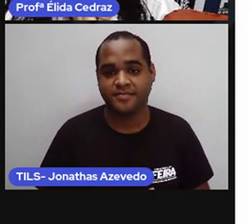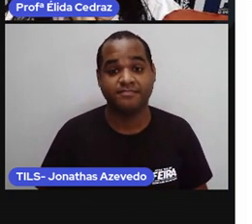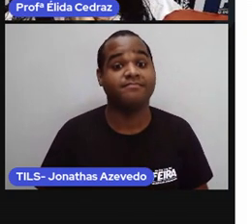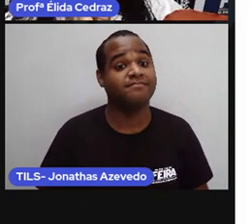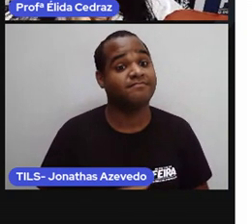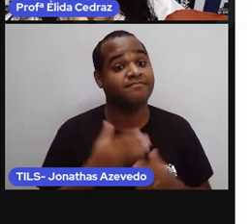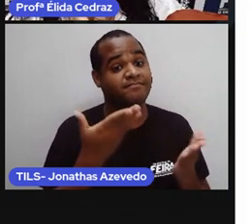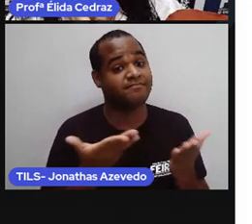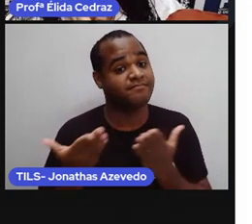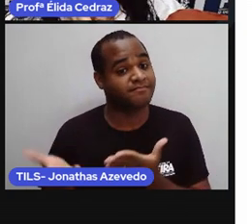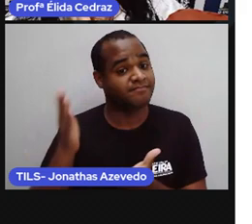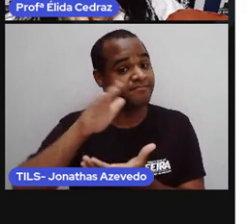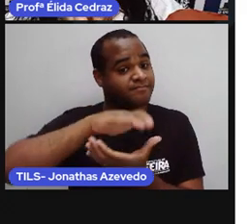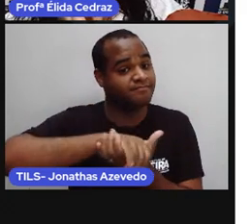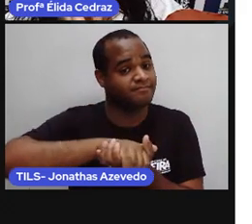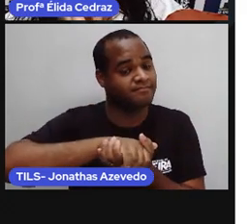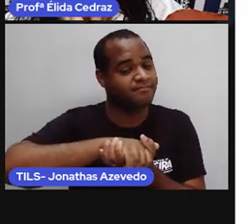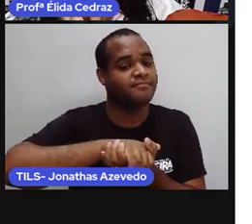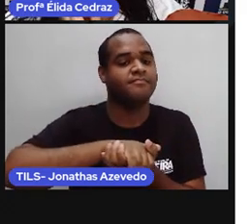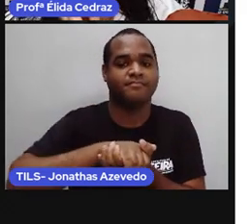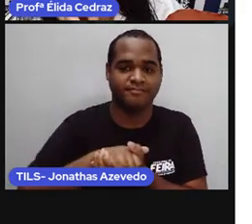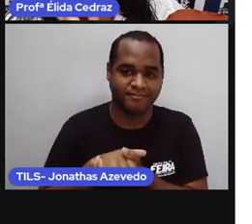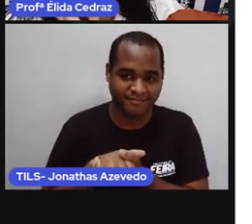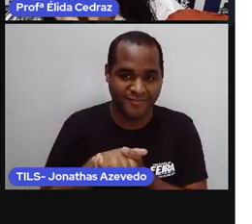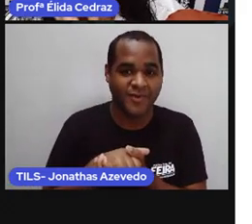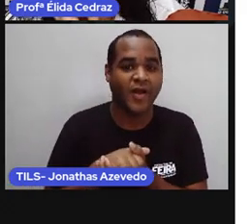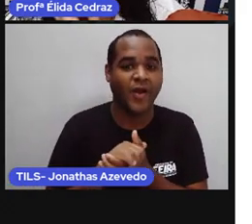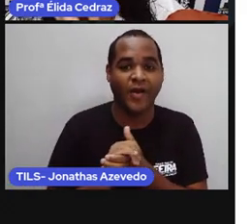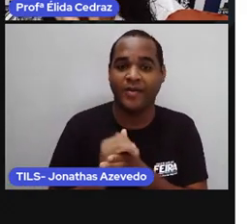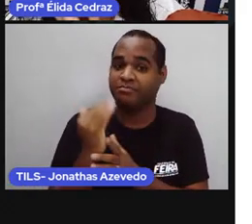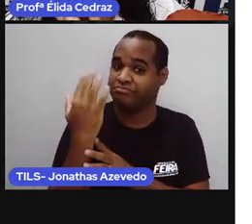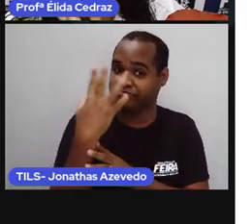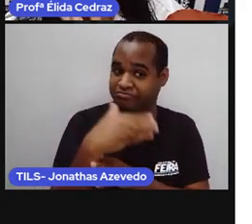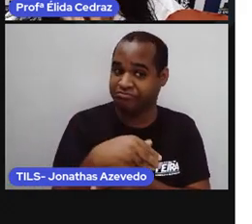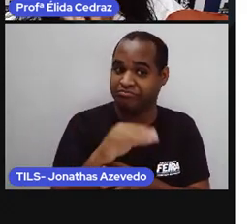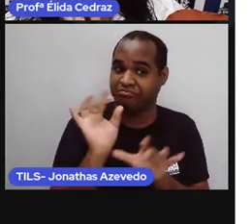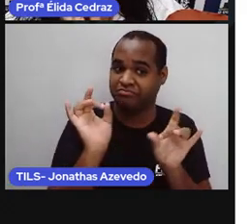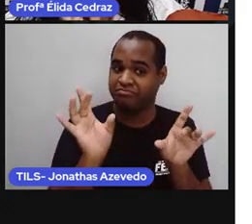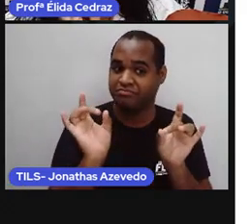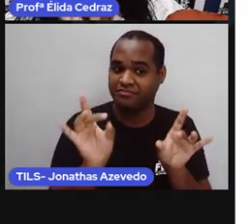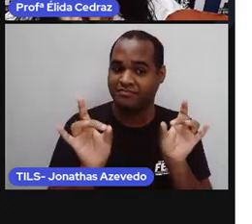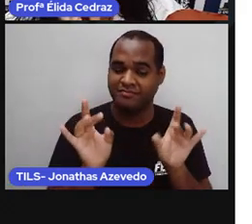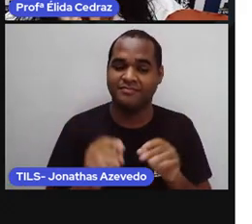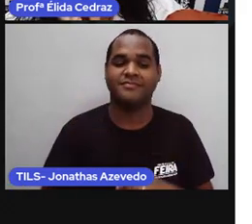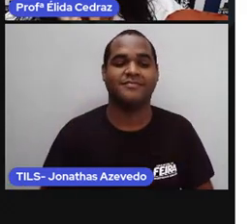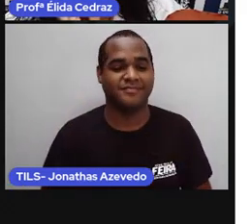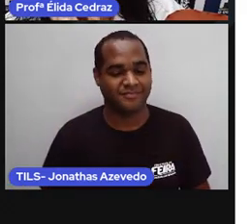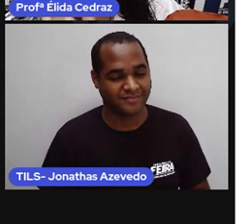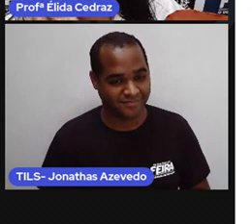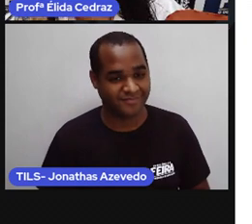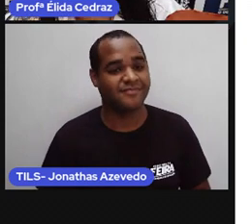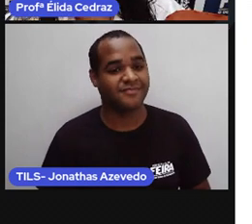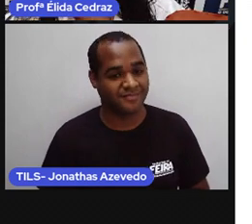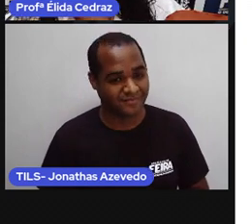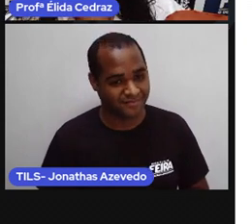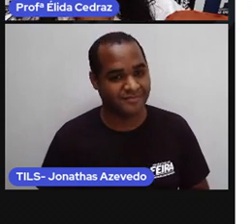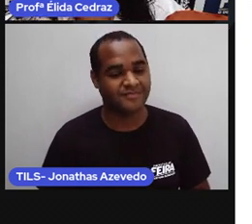Um convite de casamento. Olha que coisa chique. Muito bonito, né?